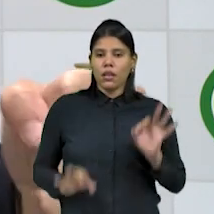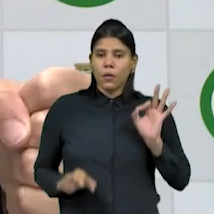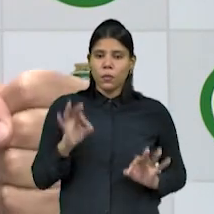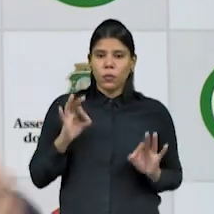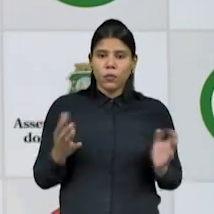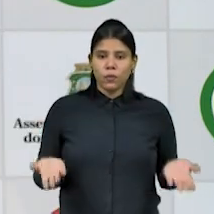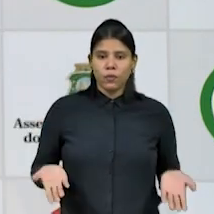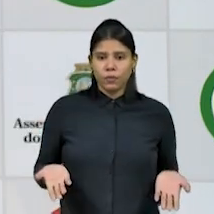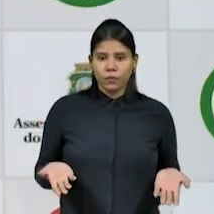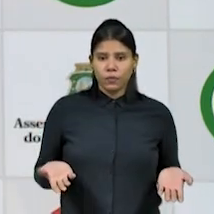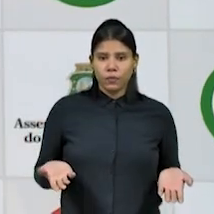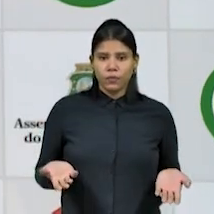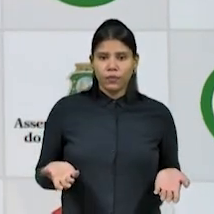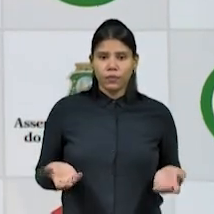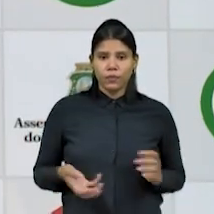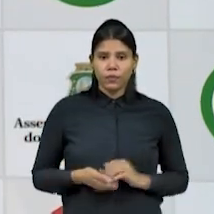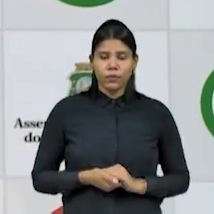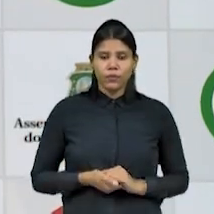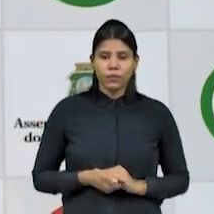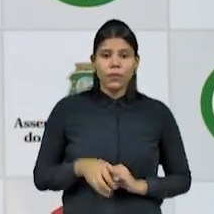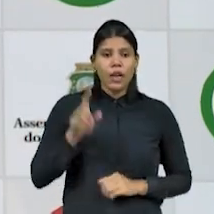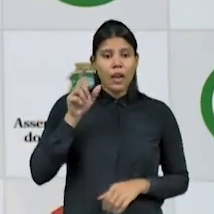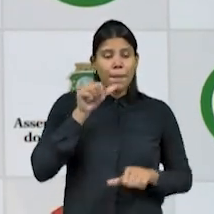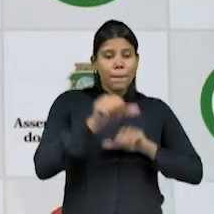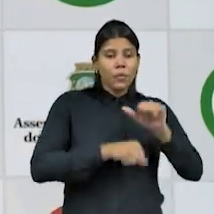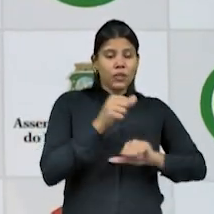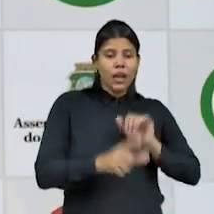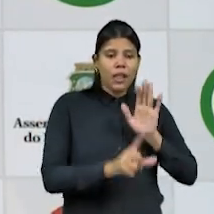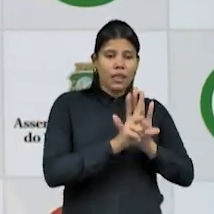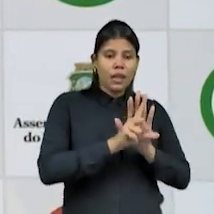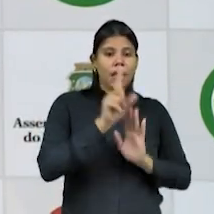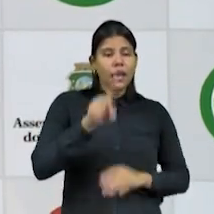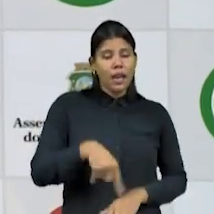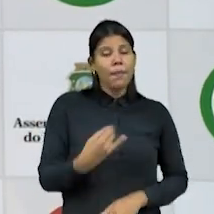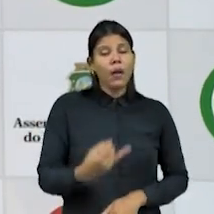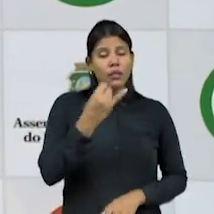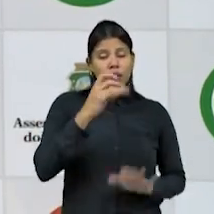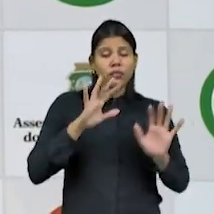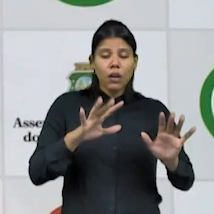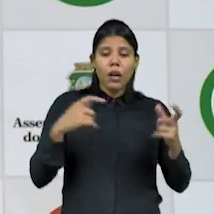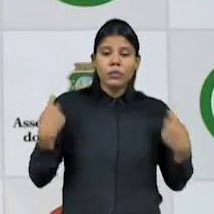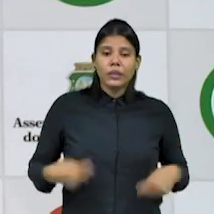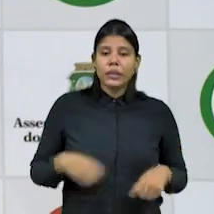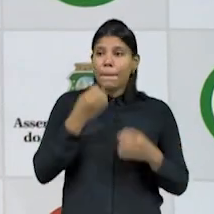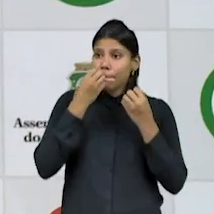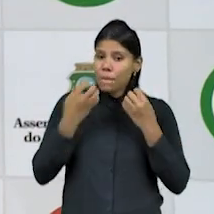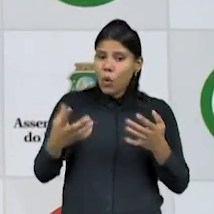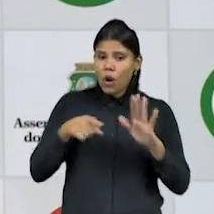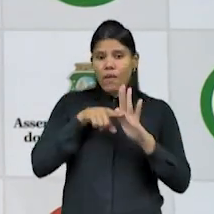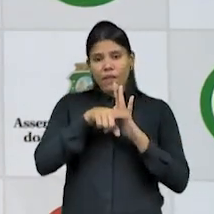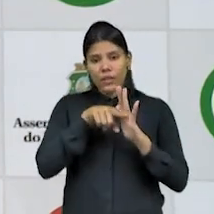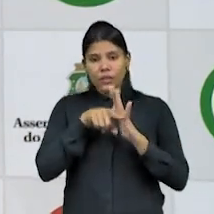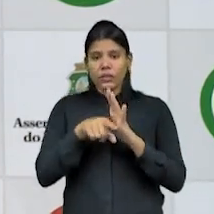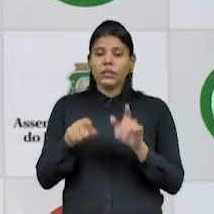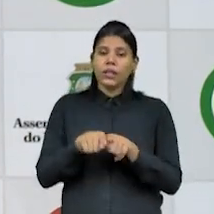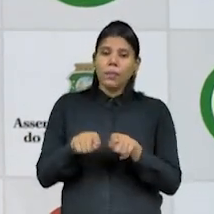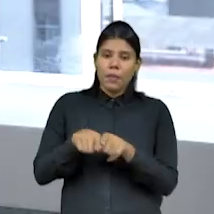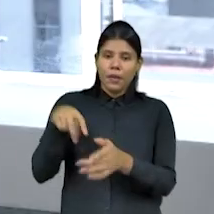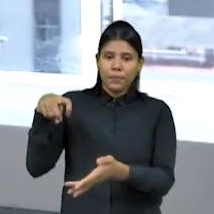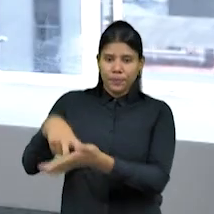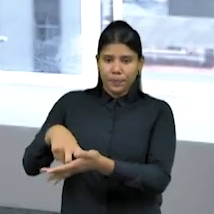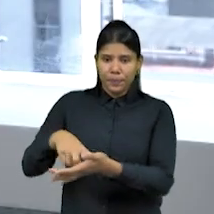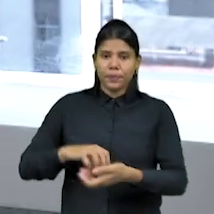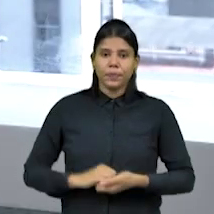Mudar a lei é importante, mas mais importante do que mudar a lei é criar condições de boa investigação e responsabilização dos autores.